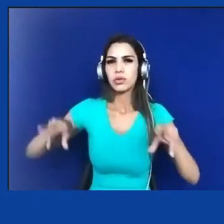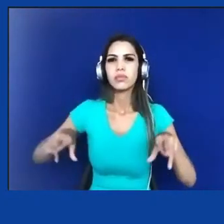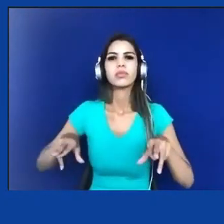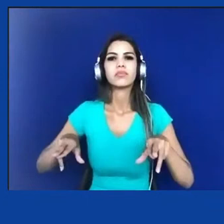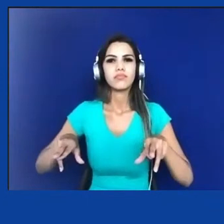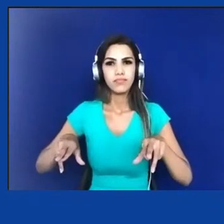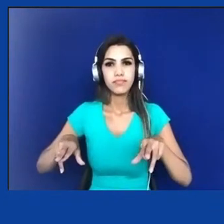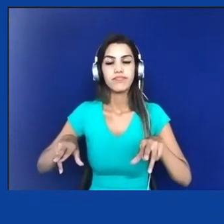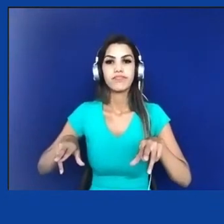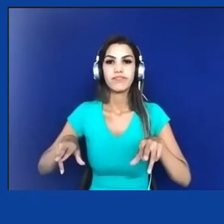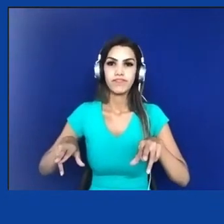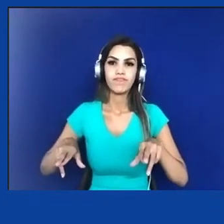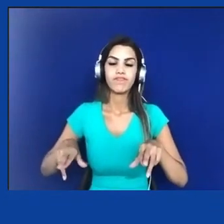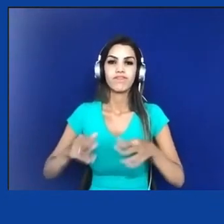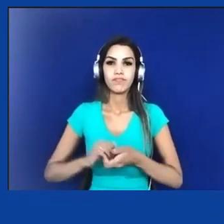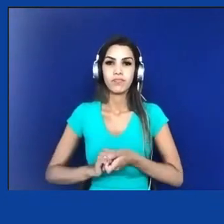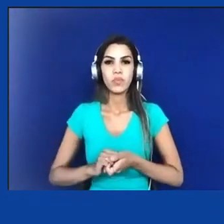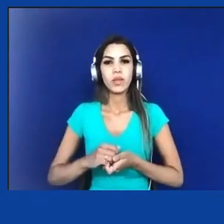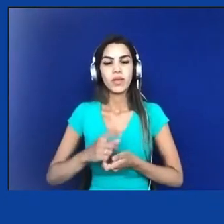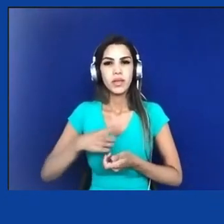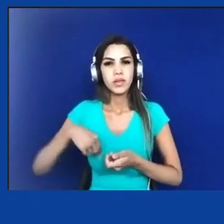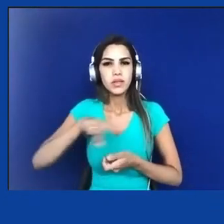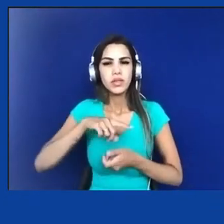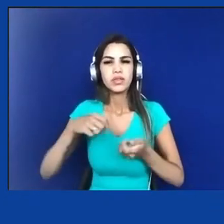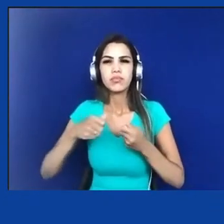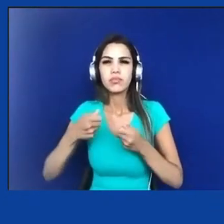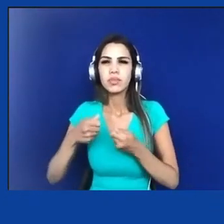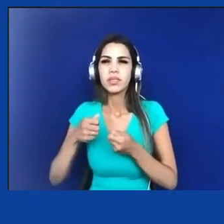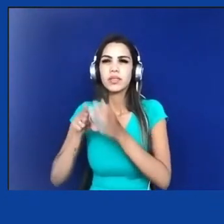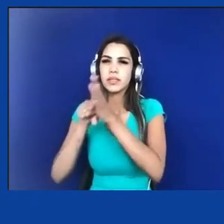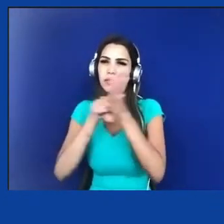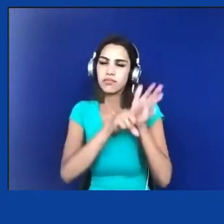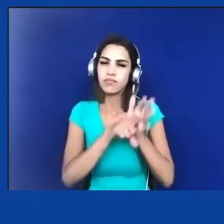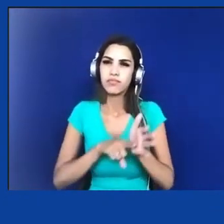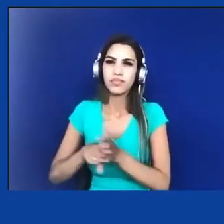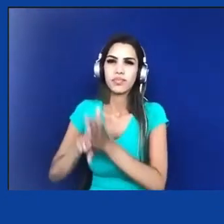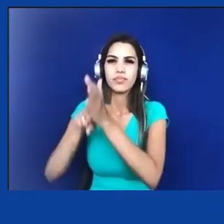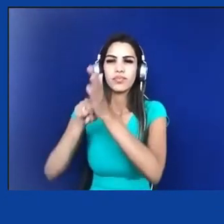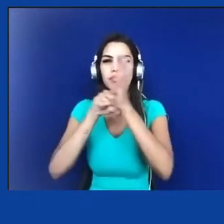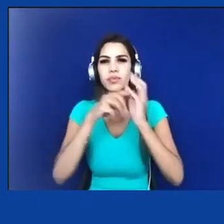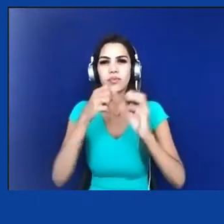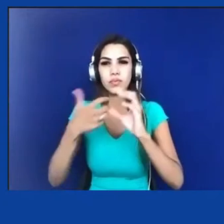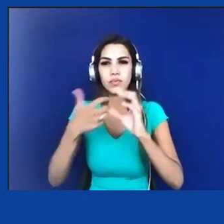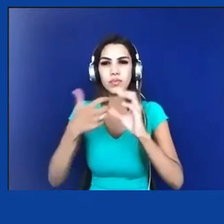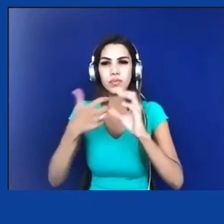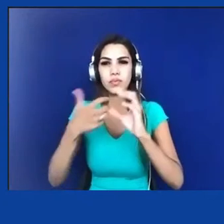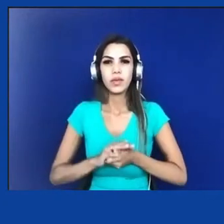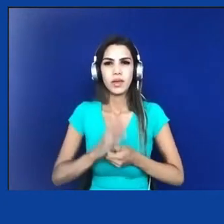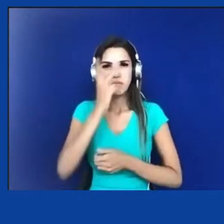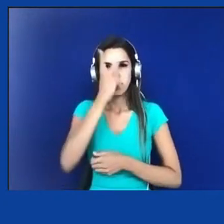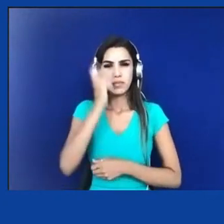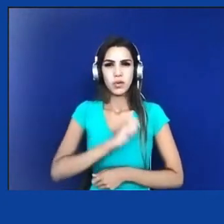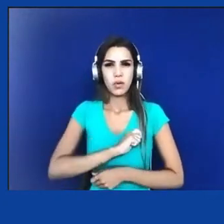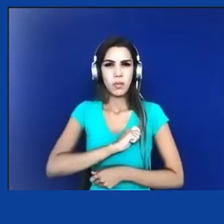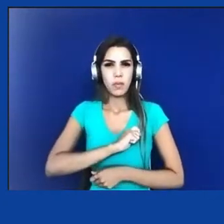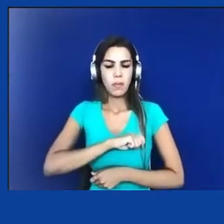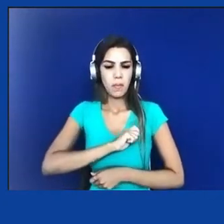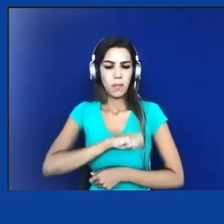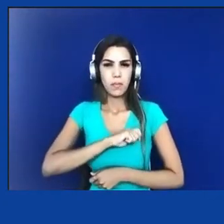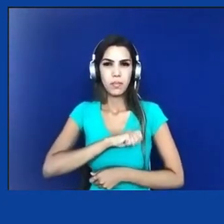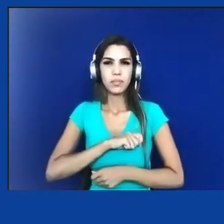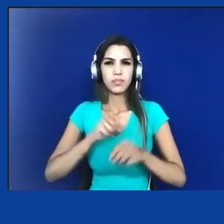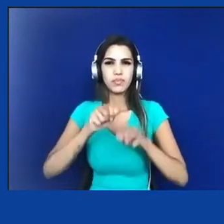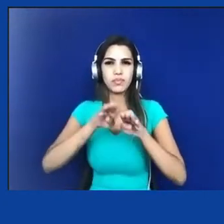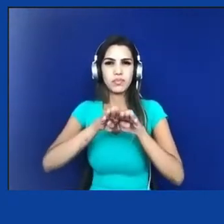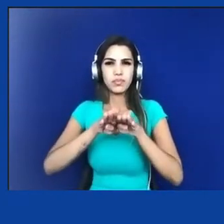perspectiva radicalmente interdisciplinar os cruéis processos de desigualdade que se fortaleceram no